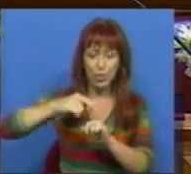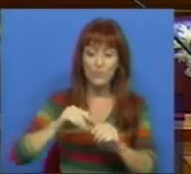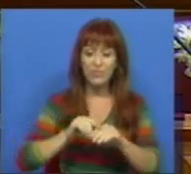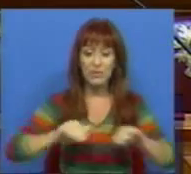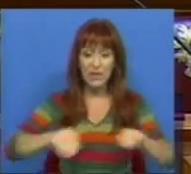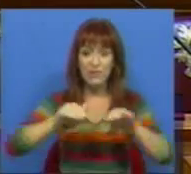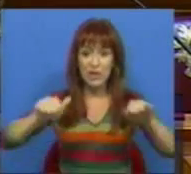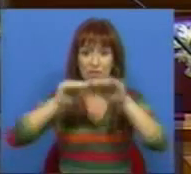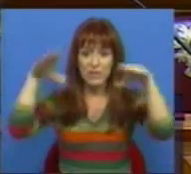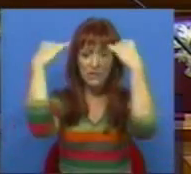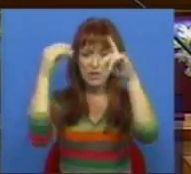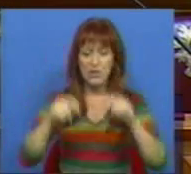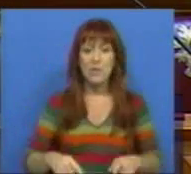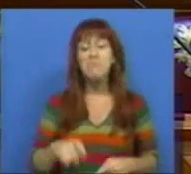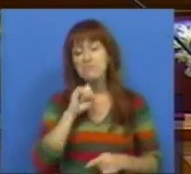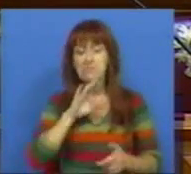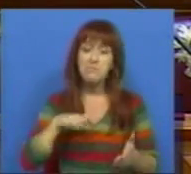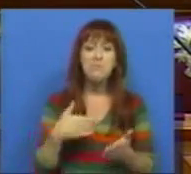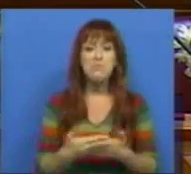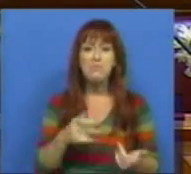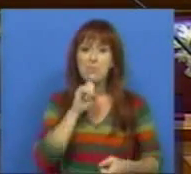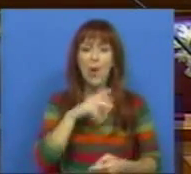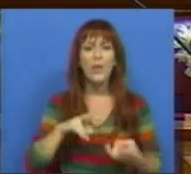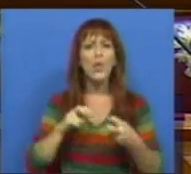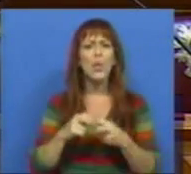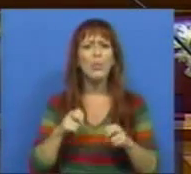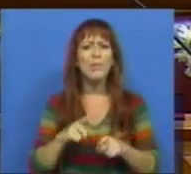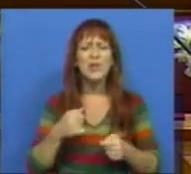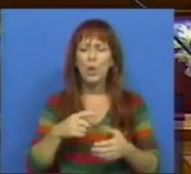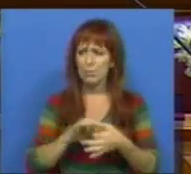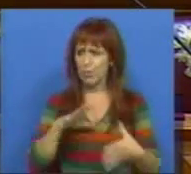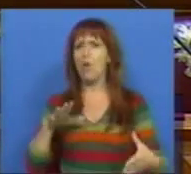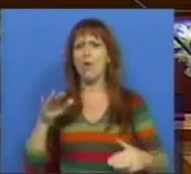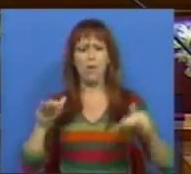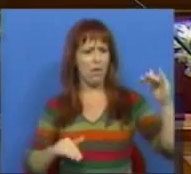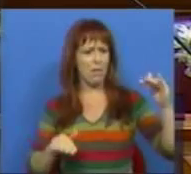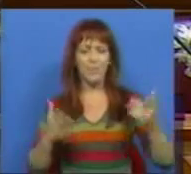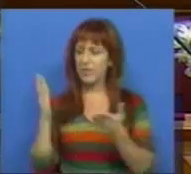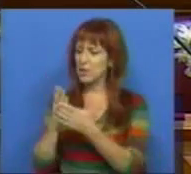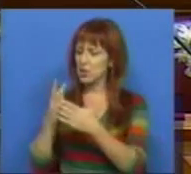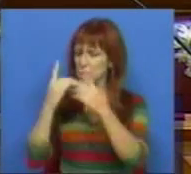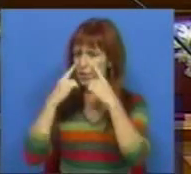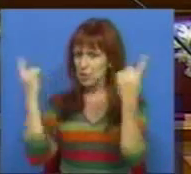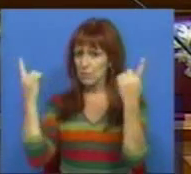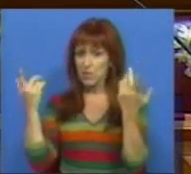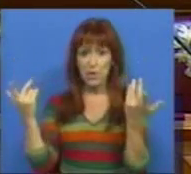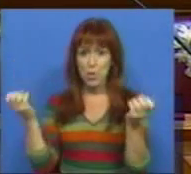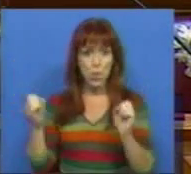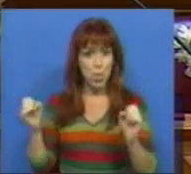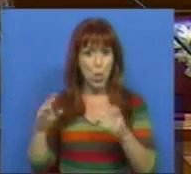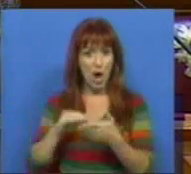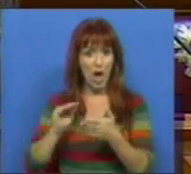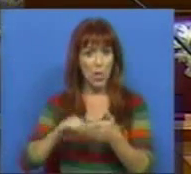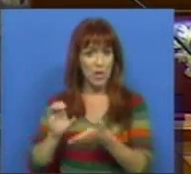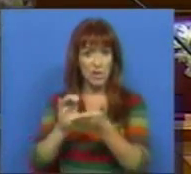escolaridade pode ser uma boa proposta o problema é que cria aqui uma disparidade é que as escolas públicas não têm